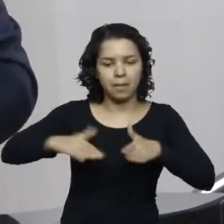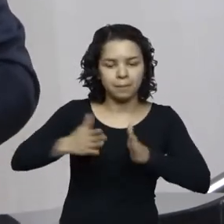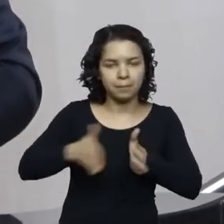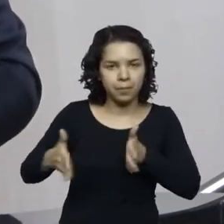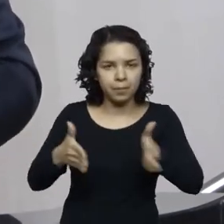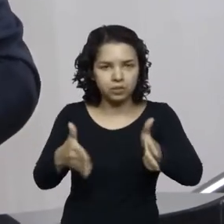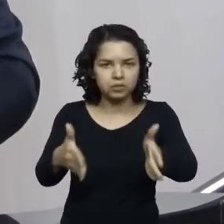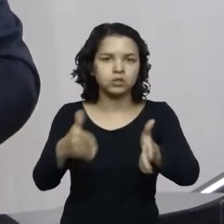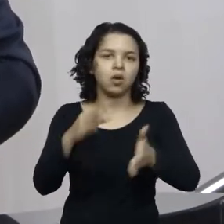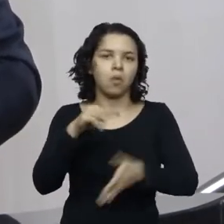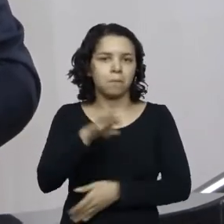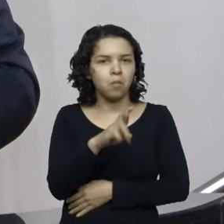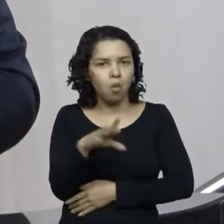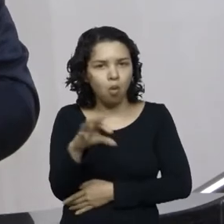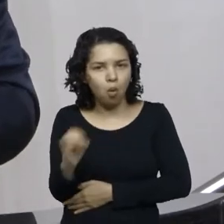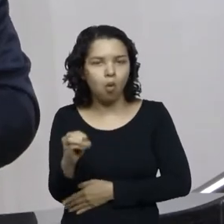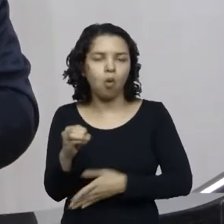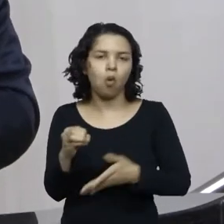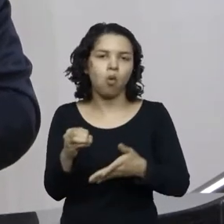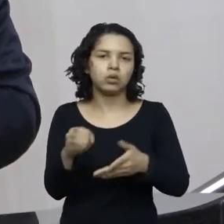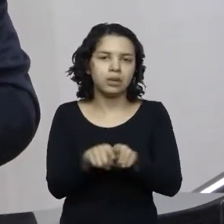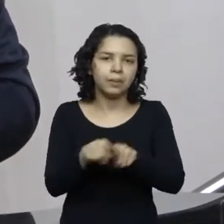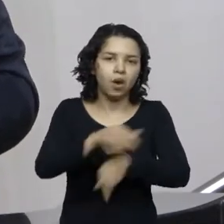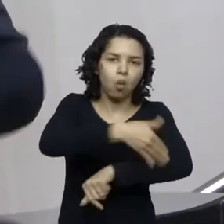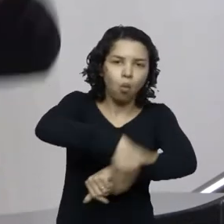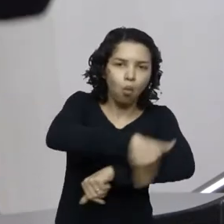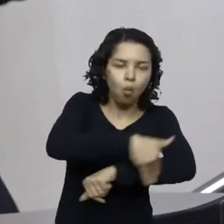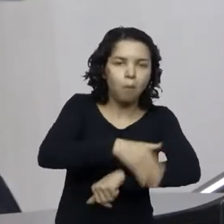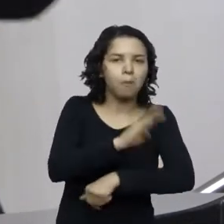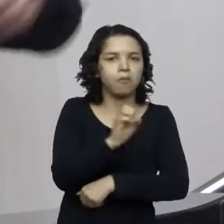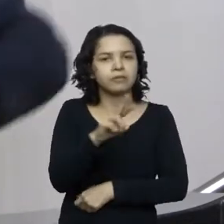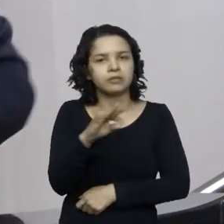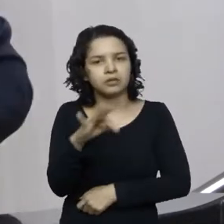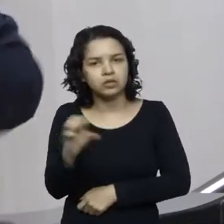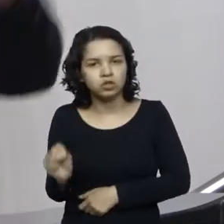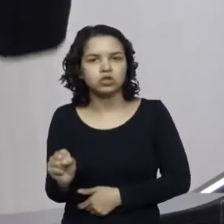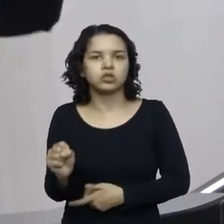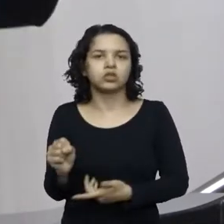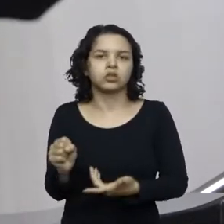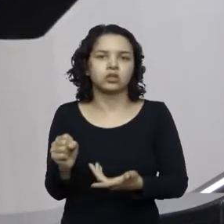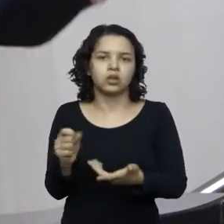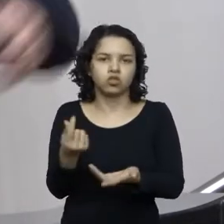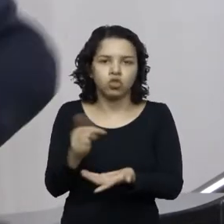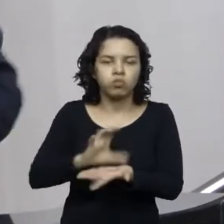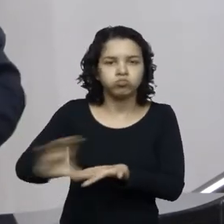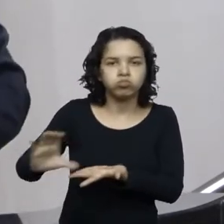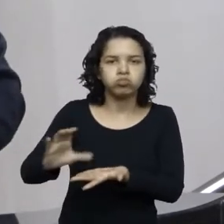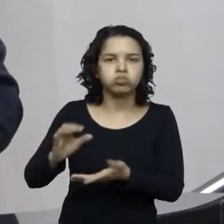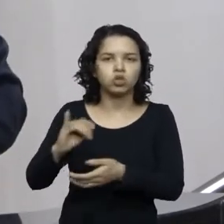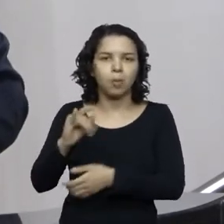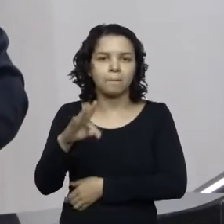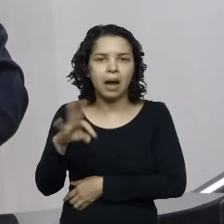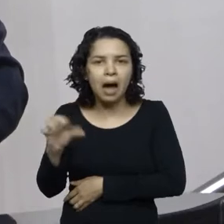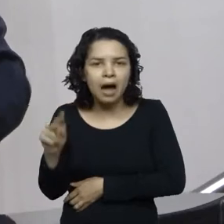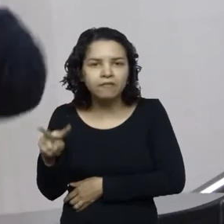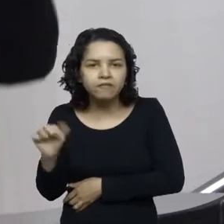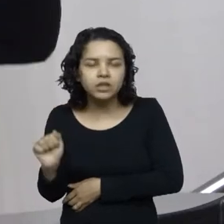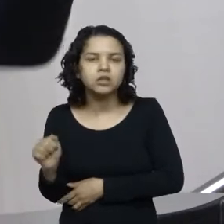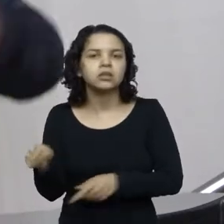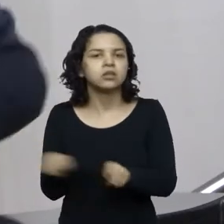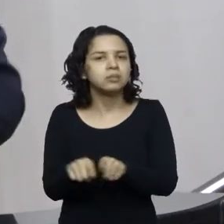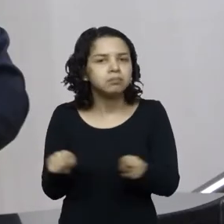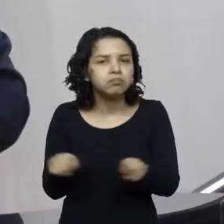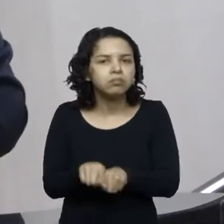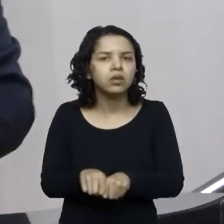questão da pavimentação da rua Walter Berner na Boa Vista, nós temos agora esses recentes anúncios de investimentos na Itapavazinha, na Frederico Yenzi, na Elmptrap,